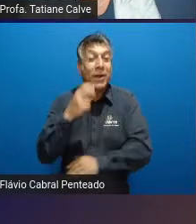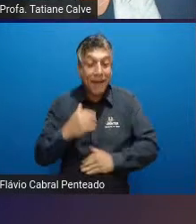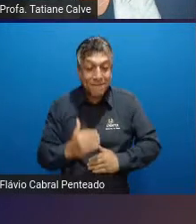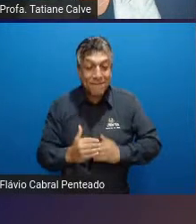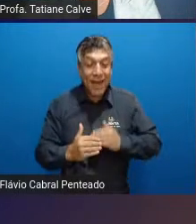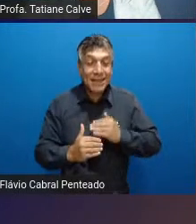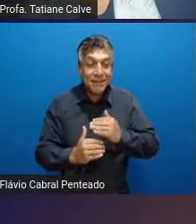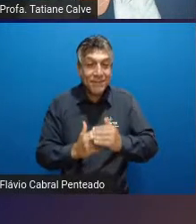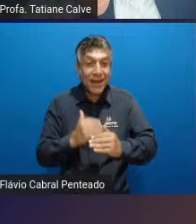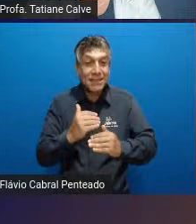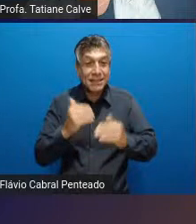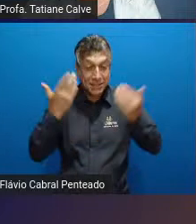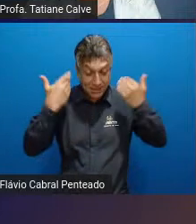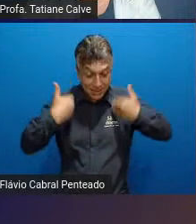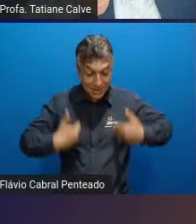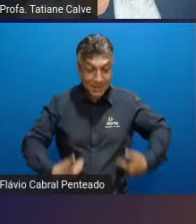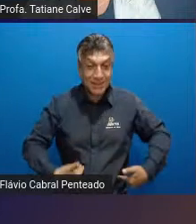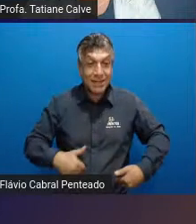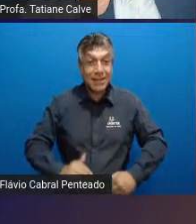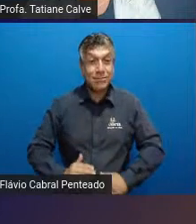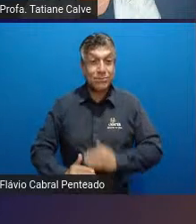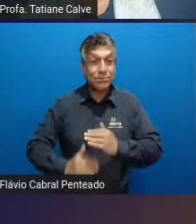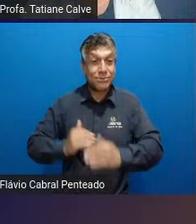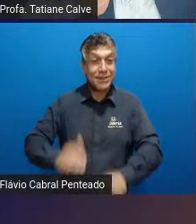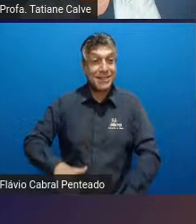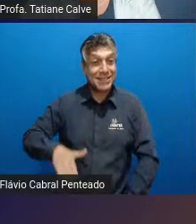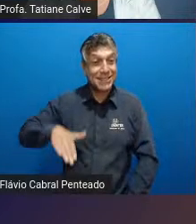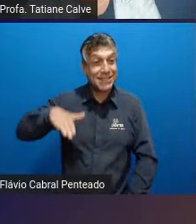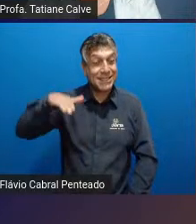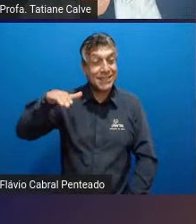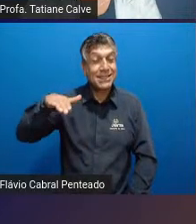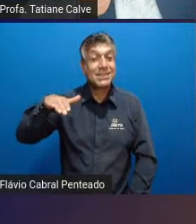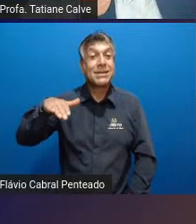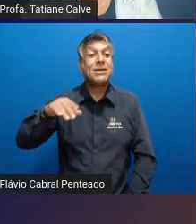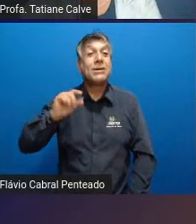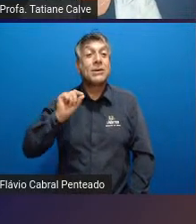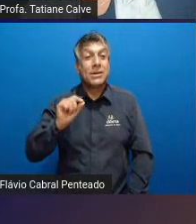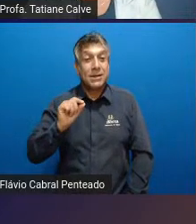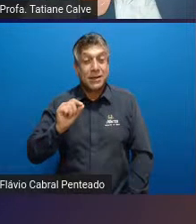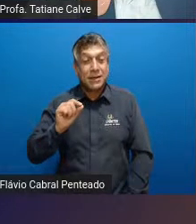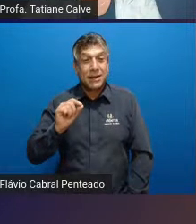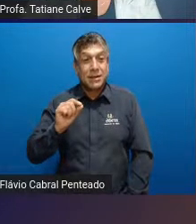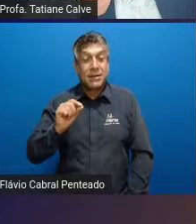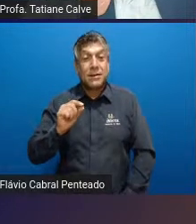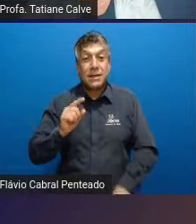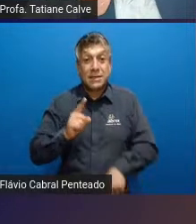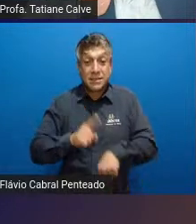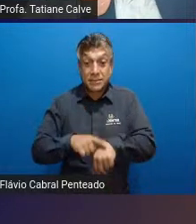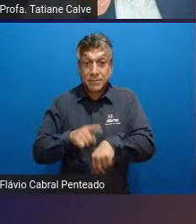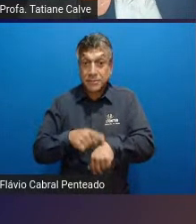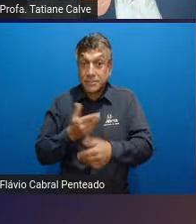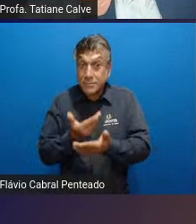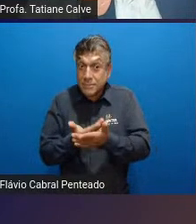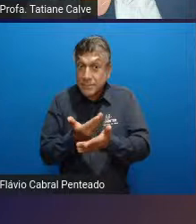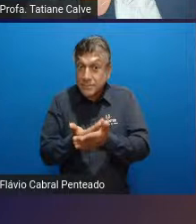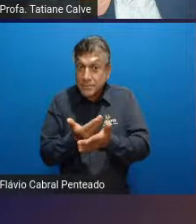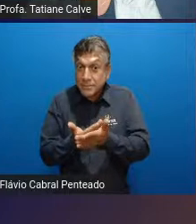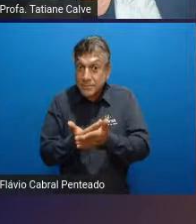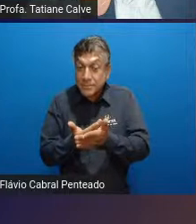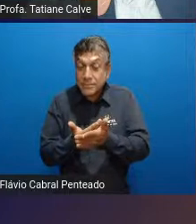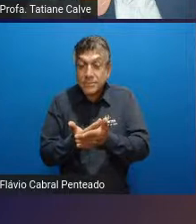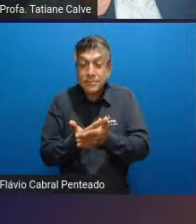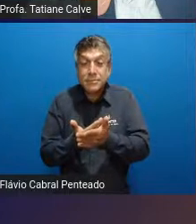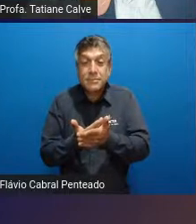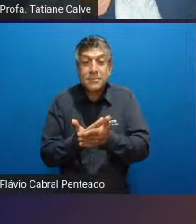as fases ali do desenvolvimento humano no caso das da fase estudada as alunas estudadas